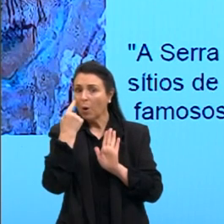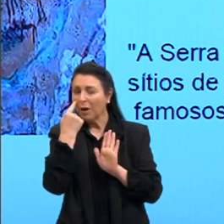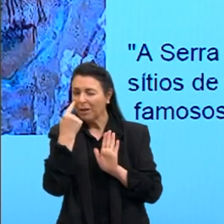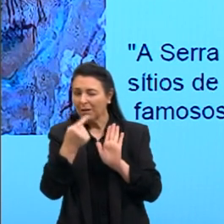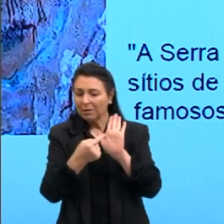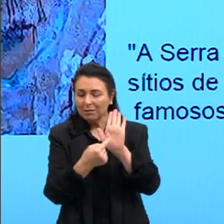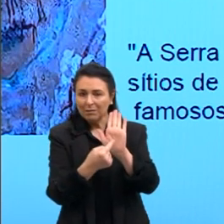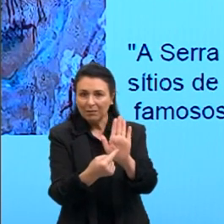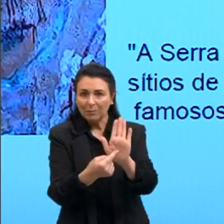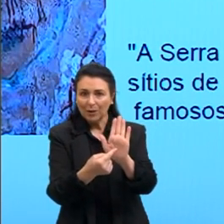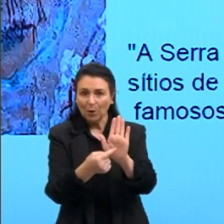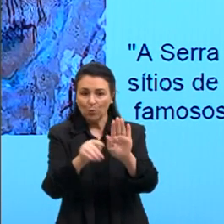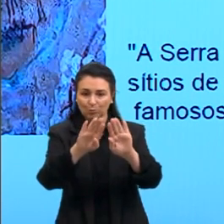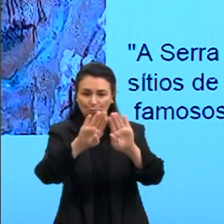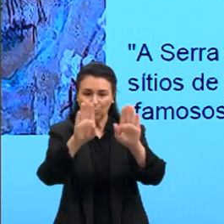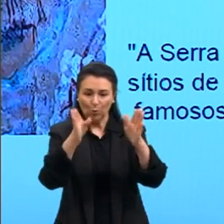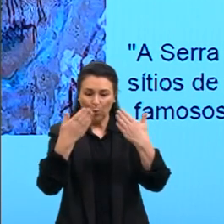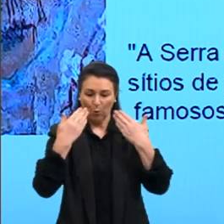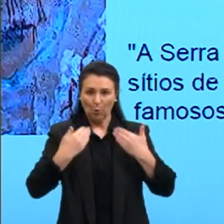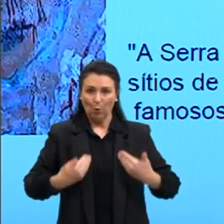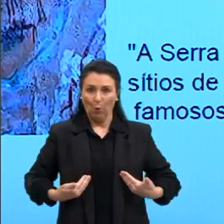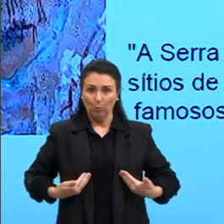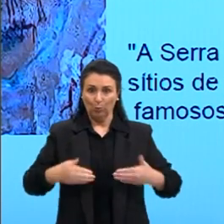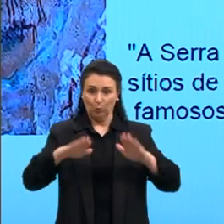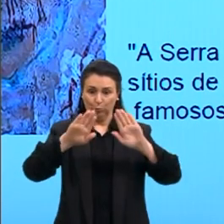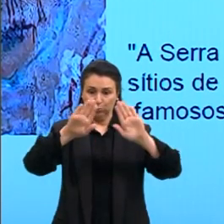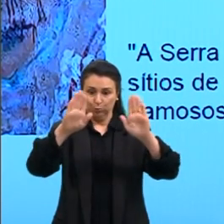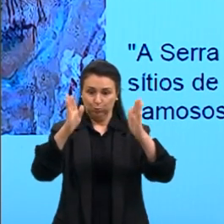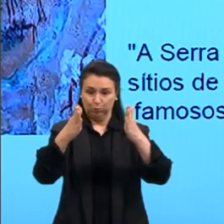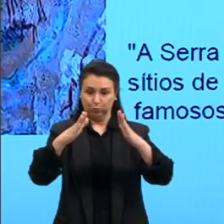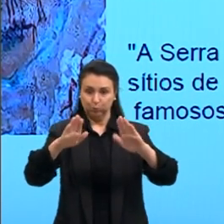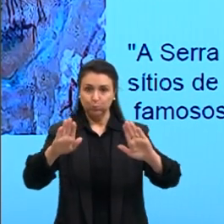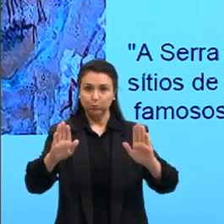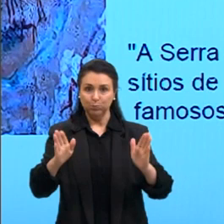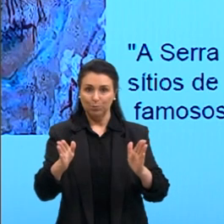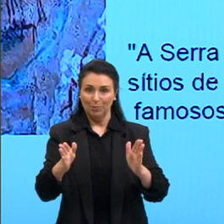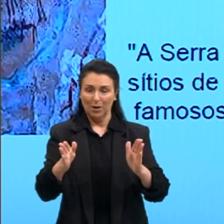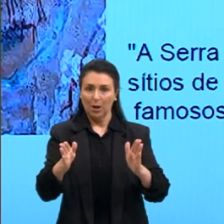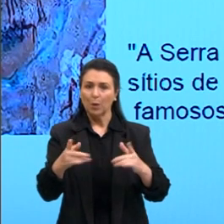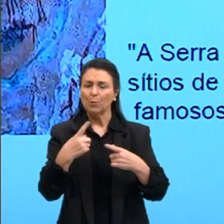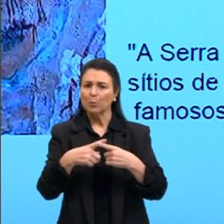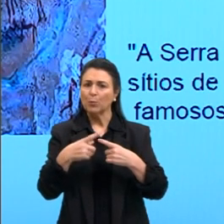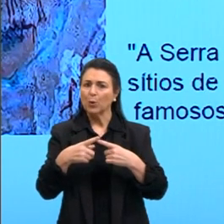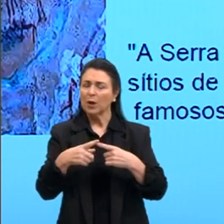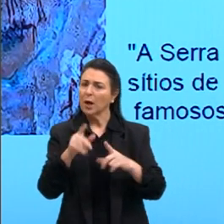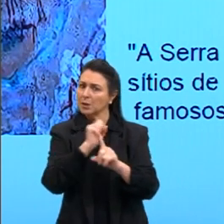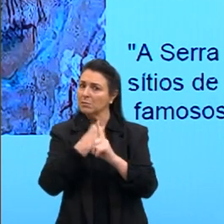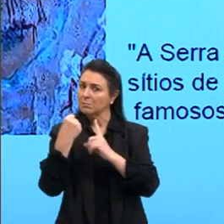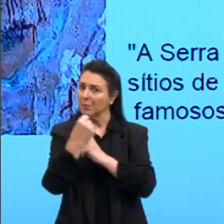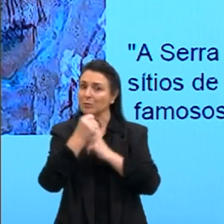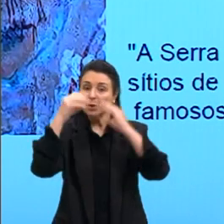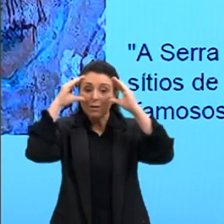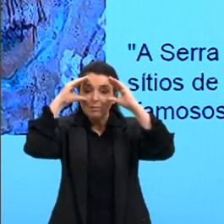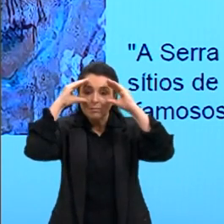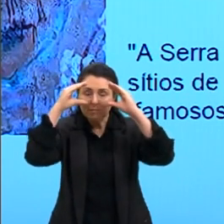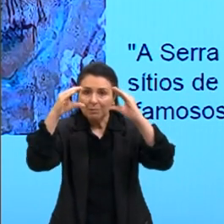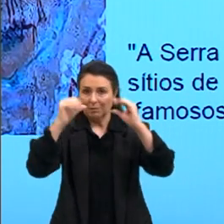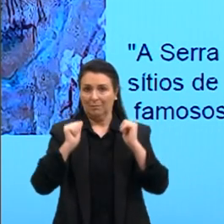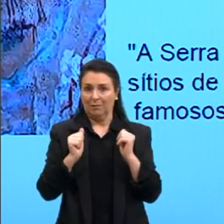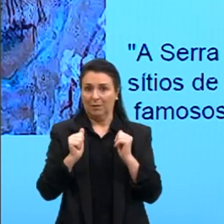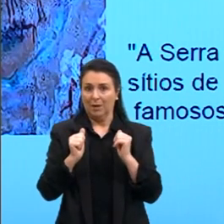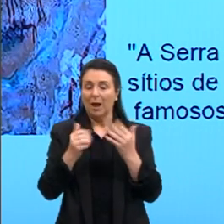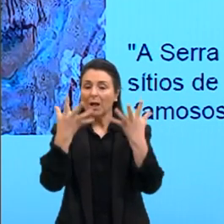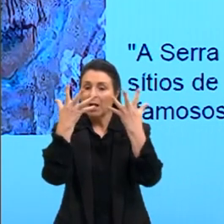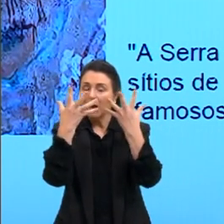volumosas, porque a sociedade tinha, naquela época, esse respeito, essa devoção